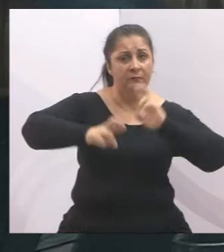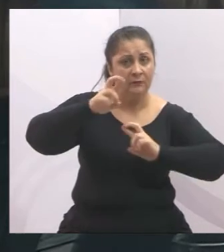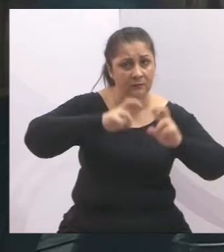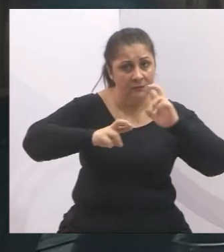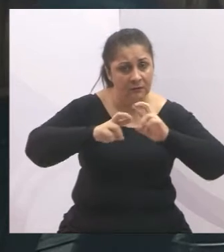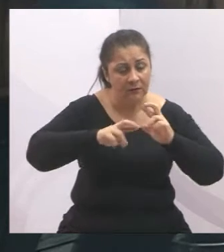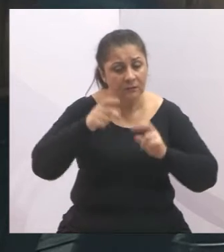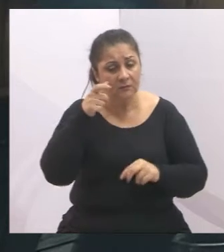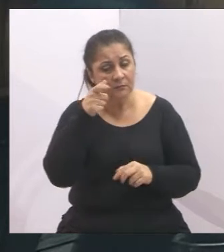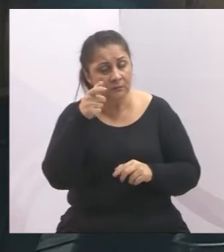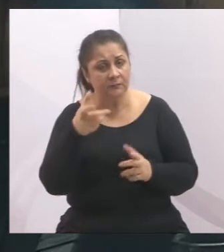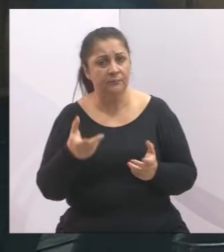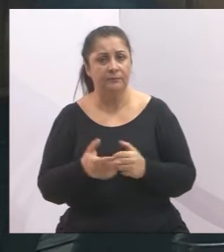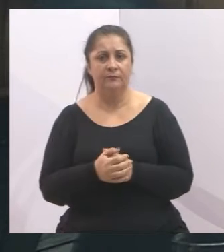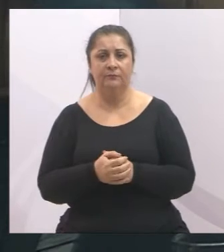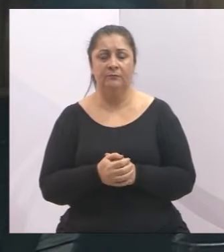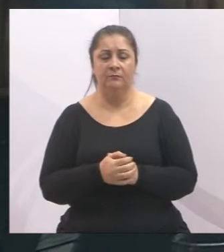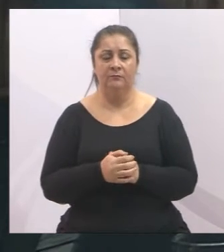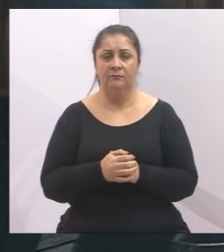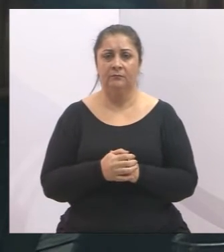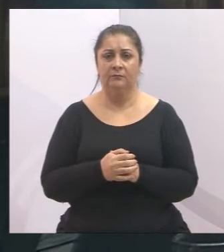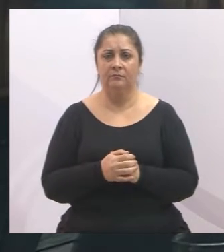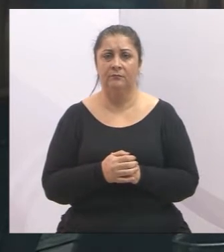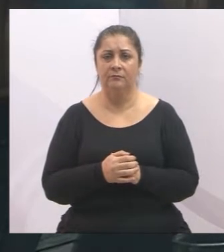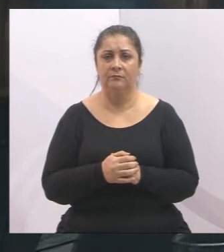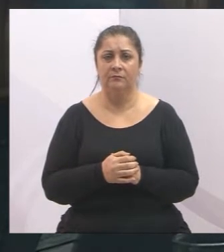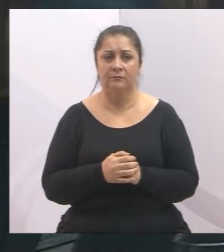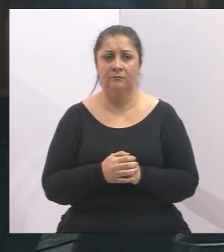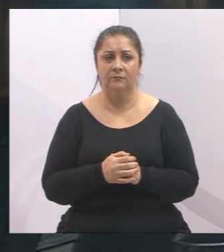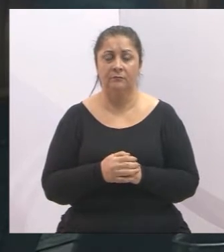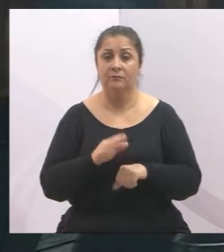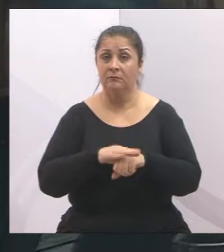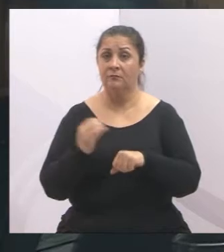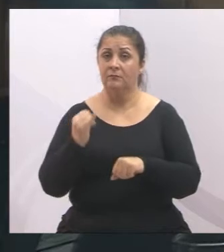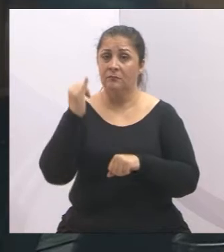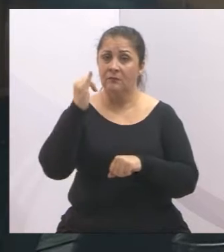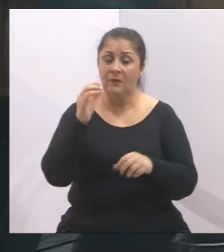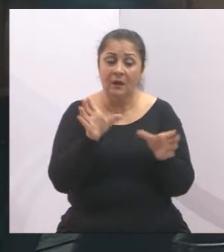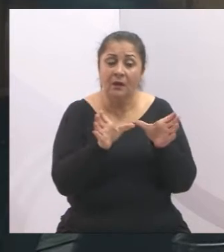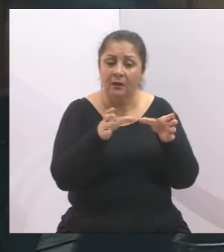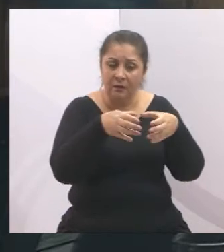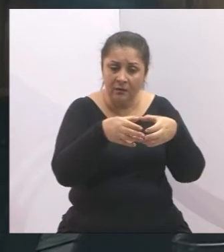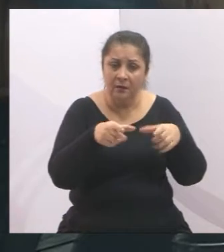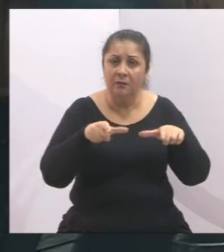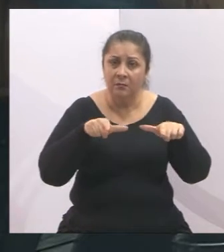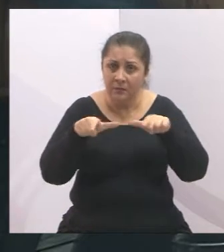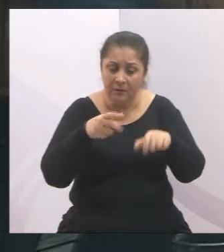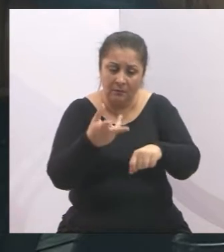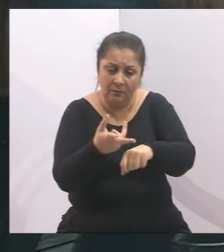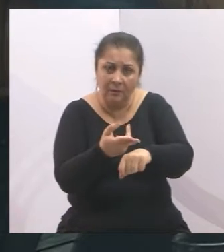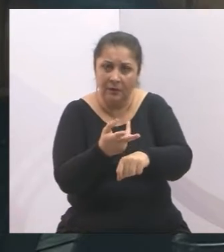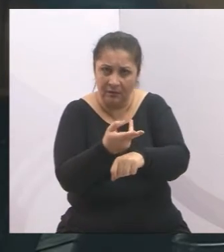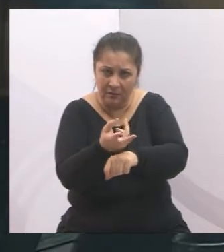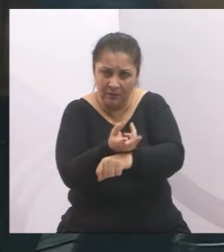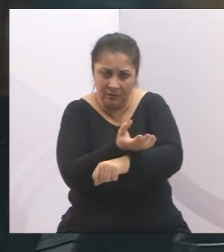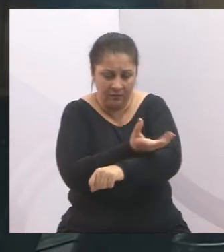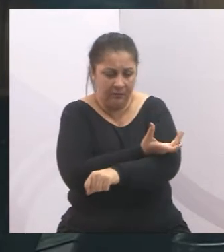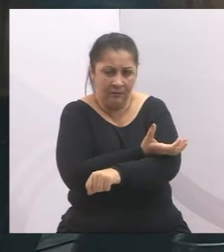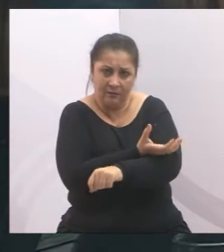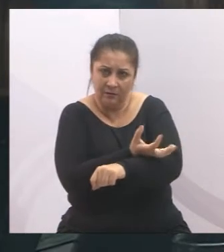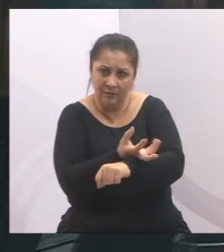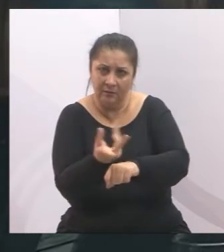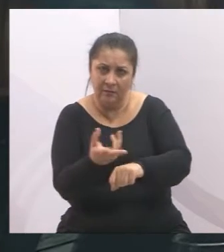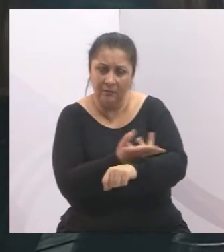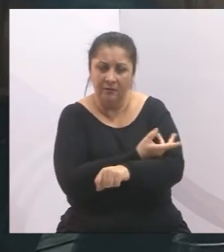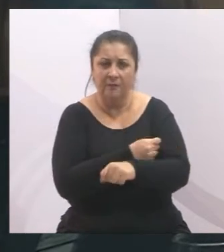serviços, em especial quanto às equipes do controle de capina, como o vereador Valmir, do Meia Lua e o